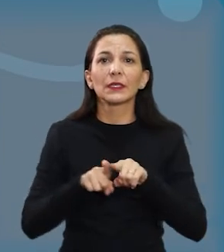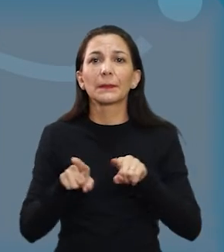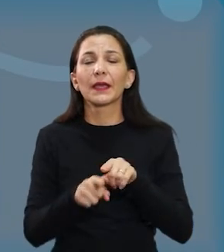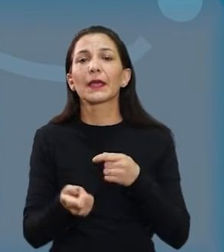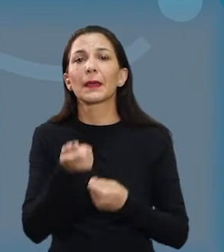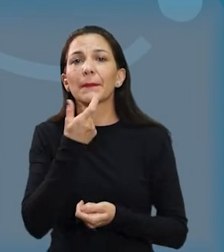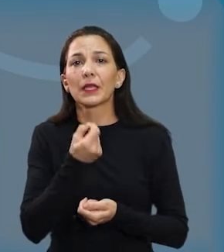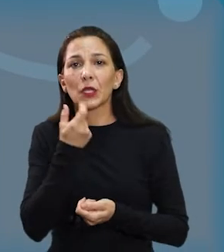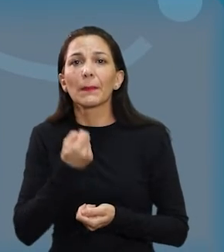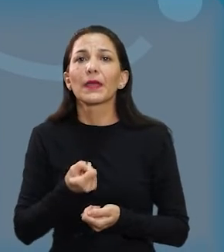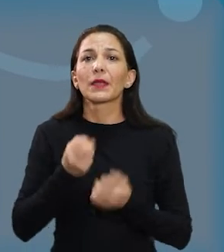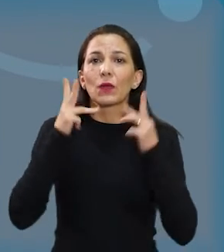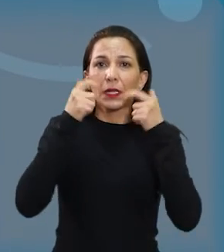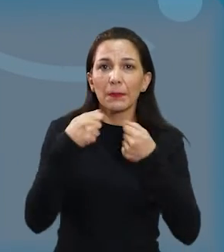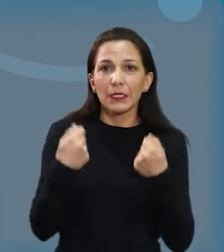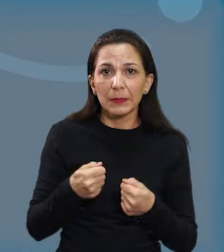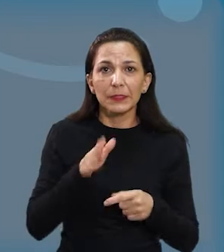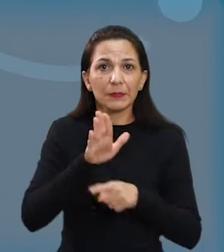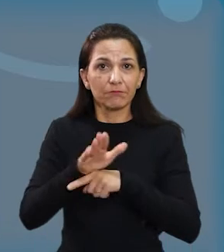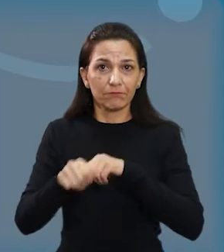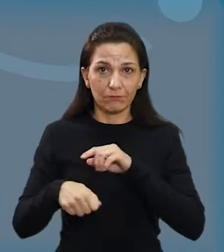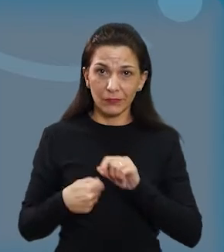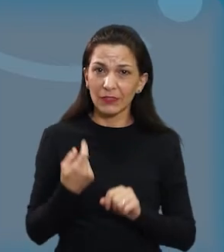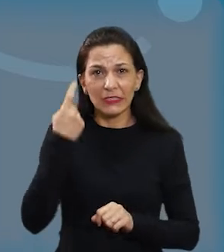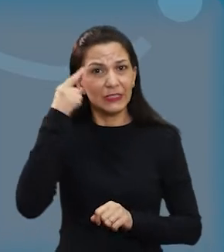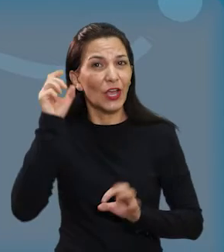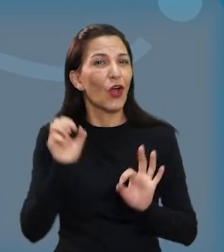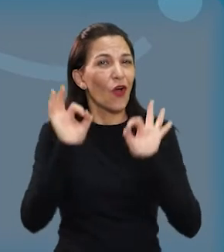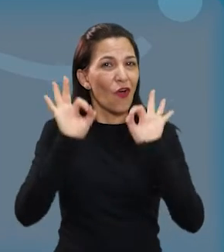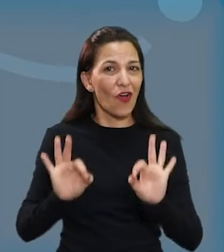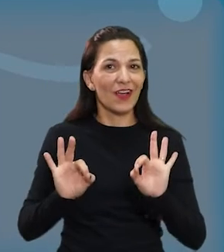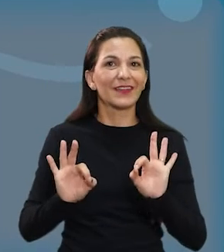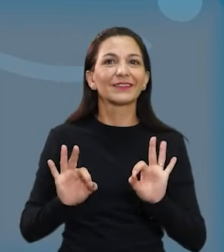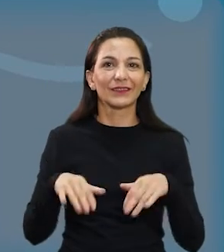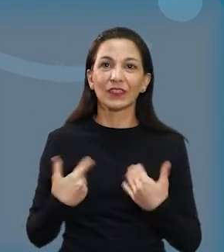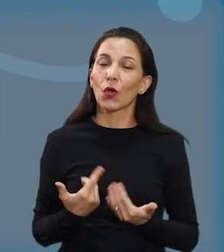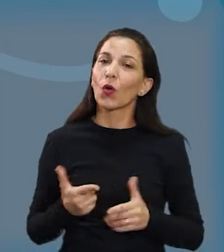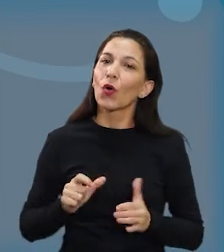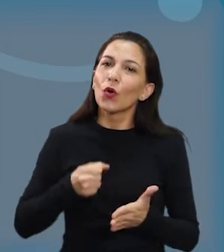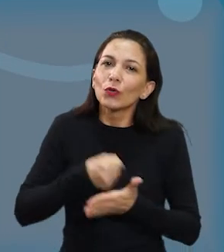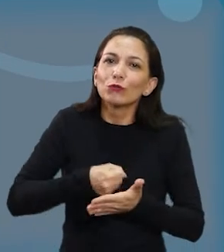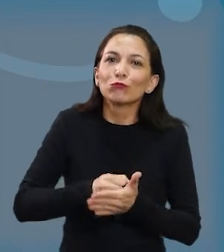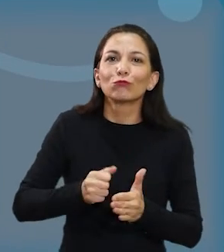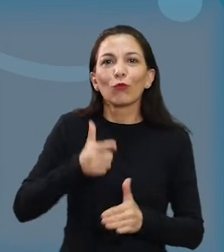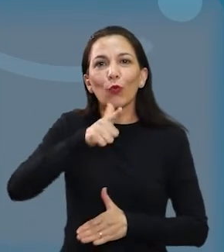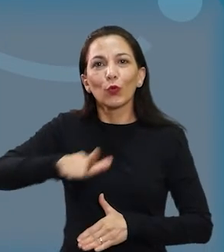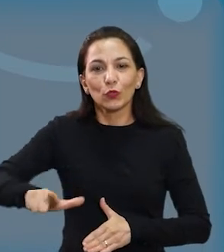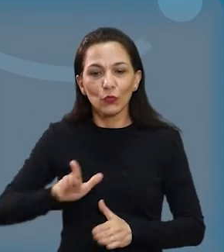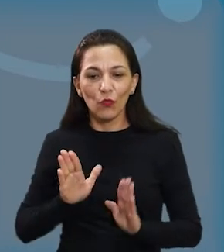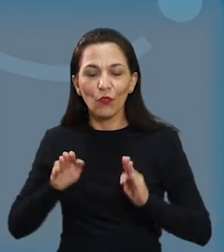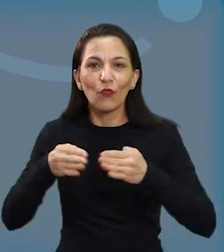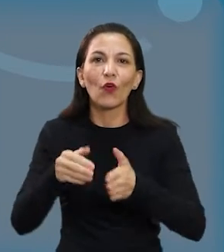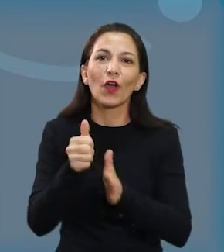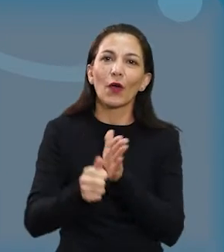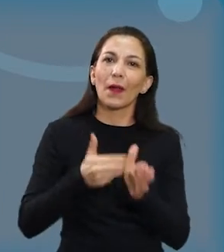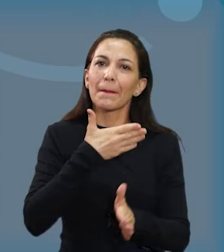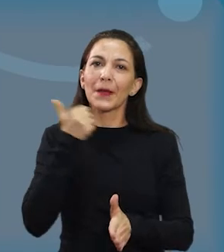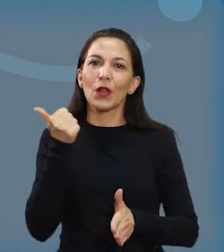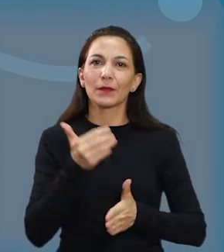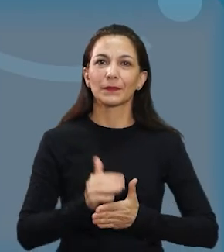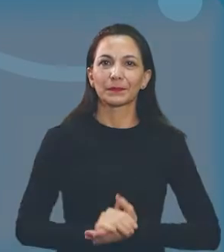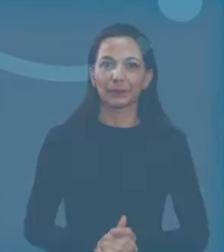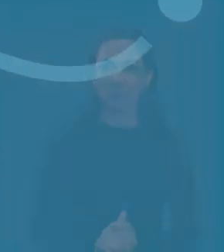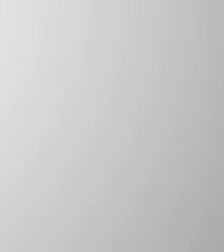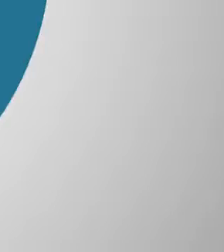até mesmo medicamento para os animais que tanto precisam. Uma ótima ideia, não é mesmo? Então a nossa luta continua em prol de uma